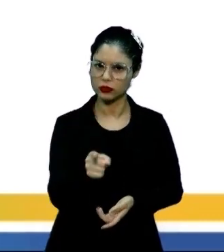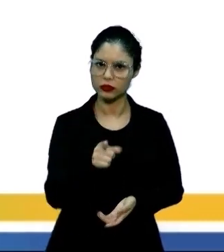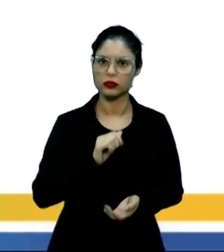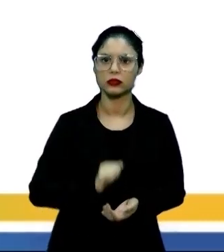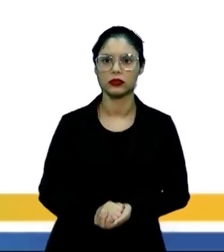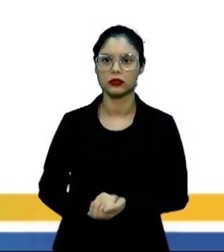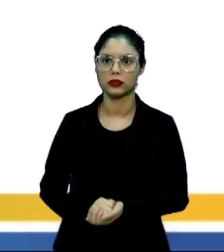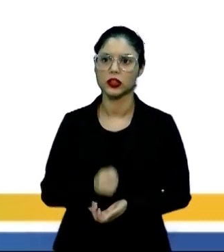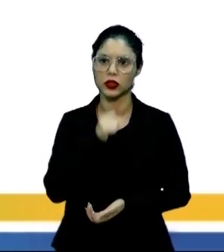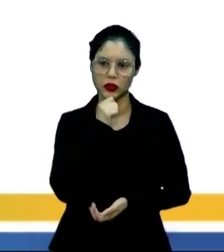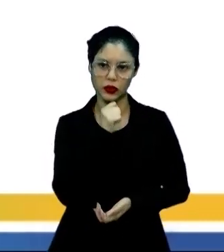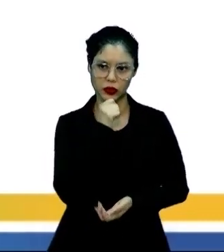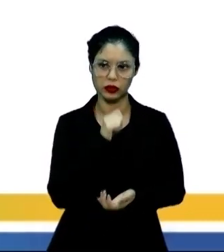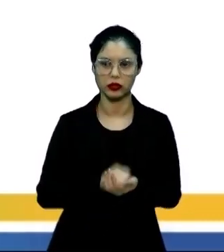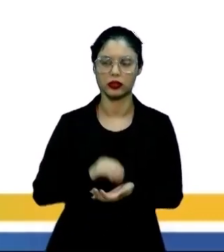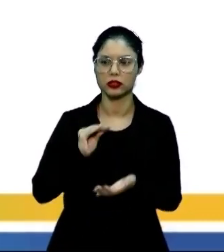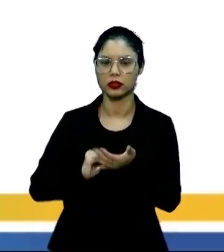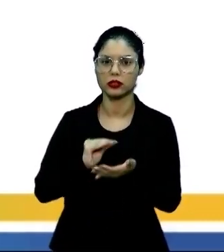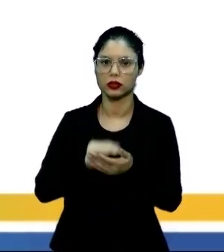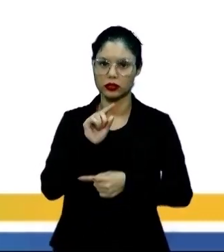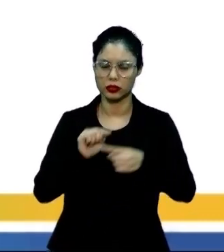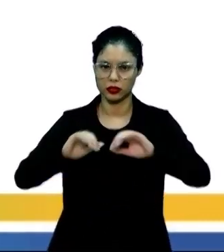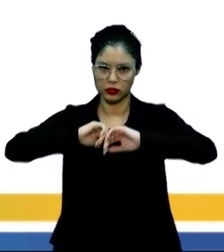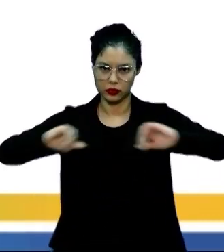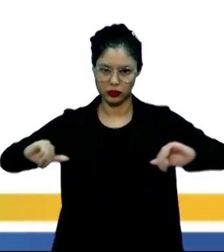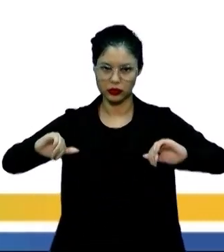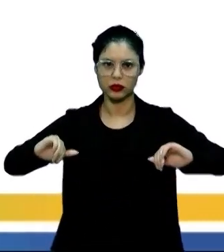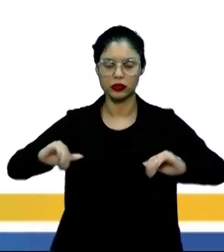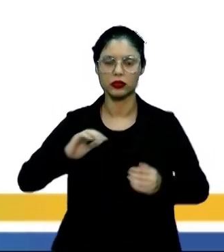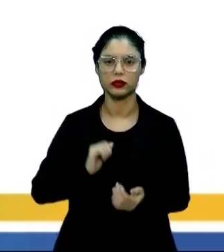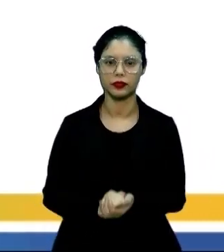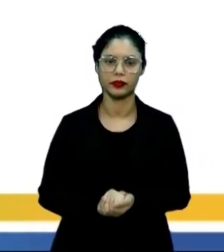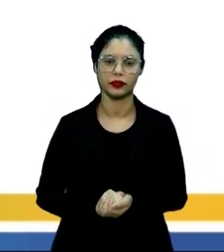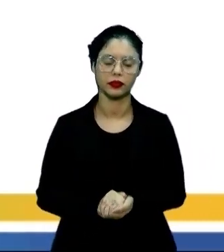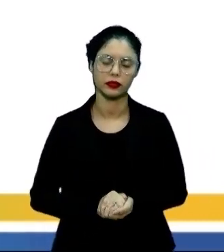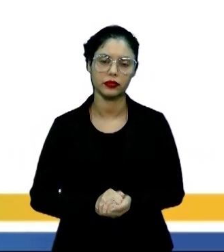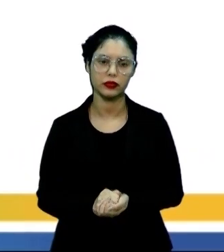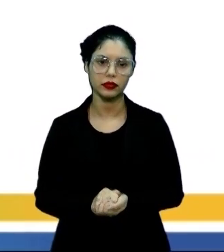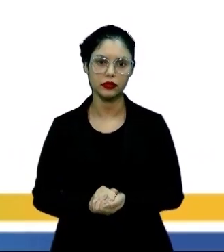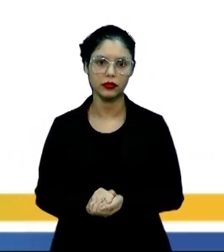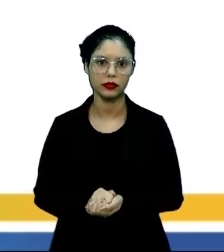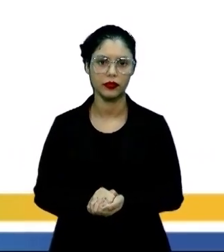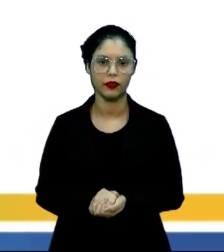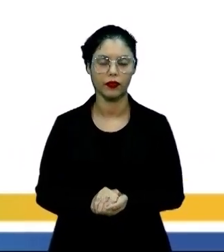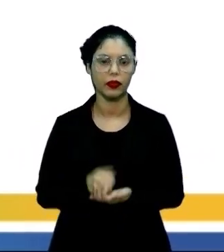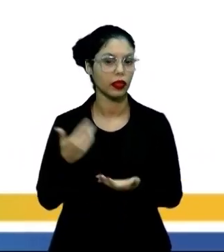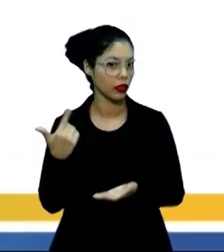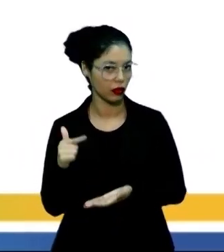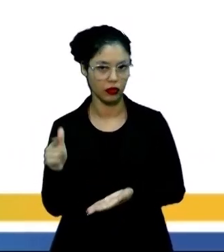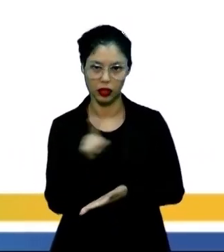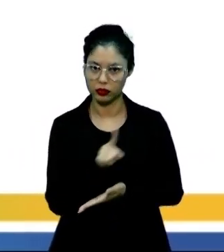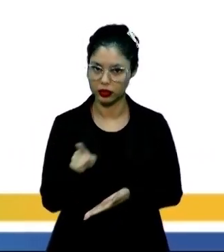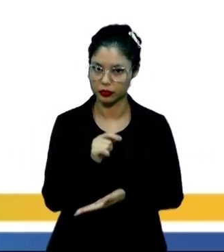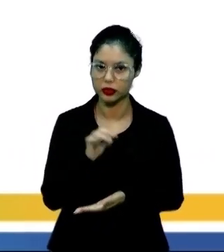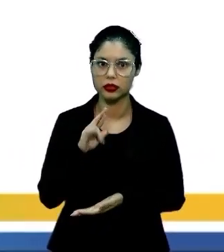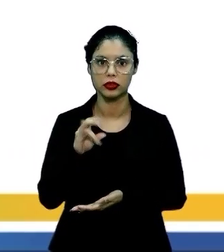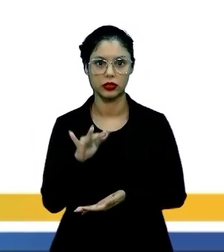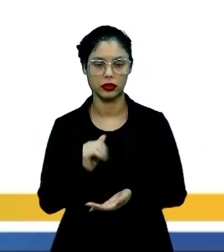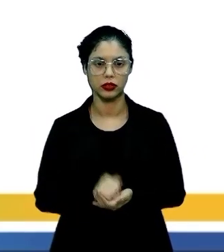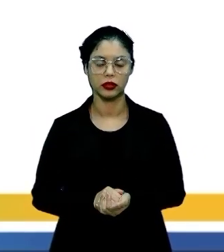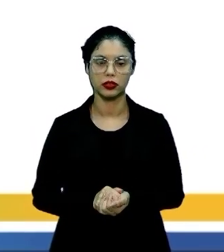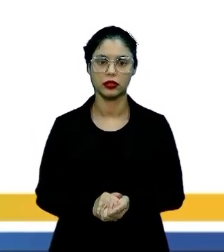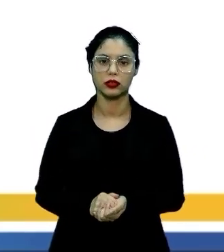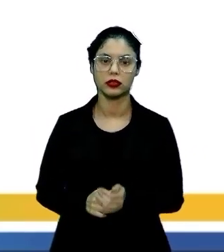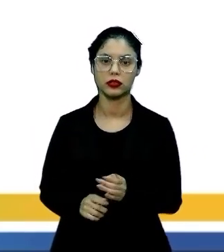cunhado de ser avarento para confessar-se injustiçado na divisão da herança paterna, aqui nós não temos ironia. B,